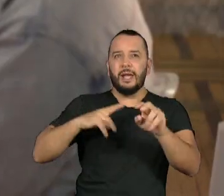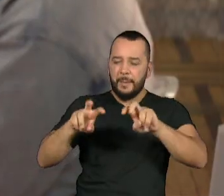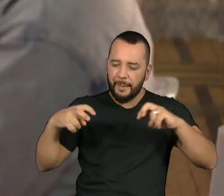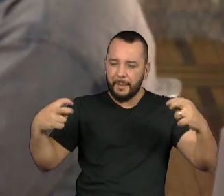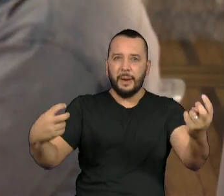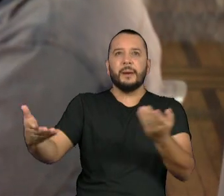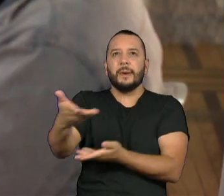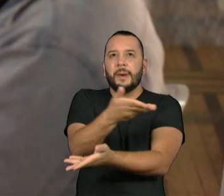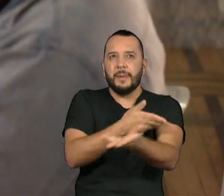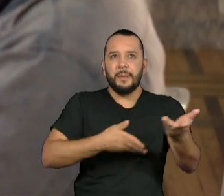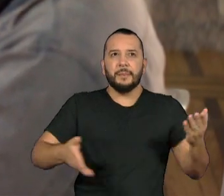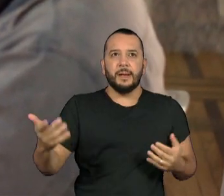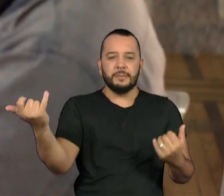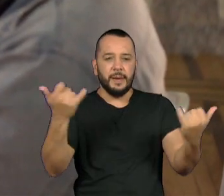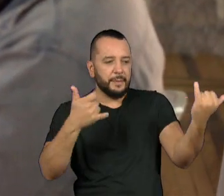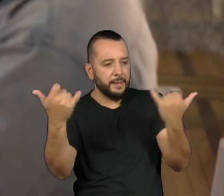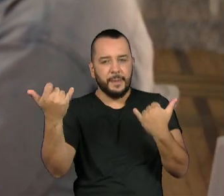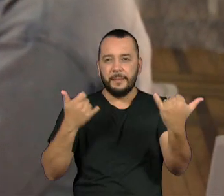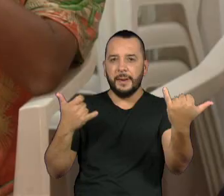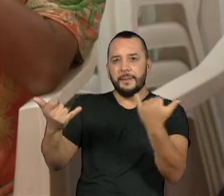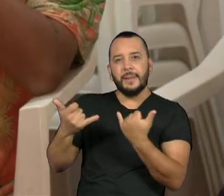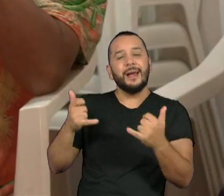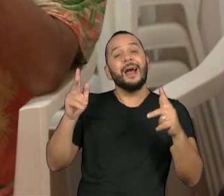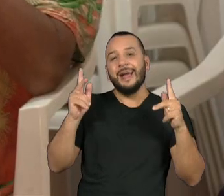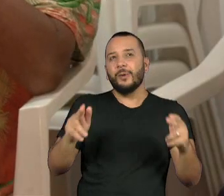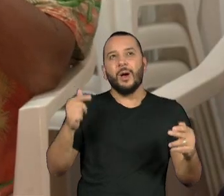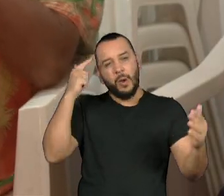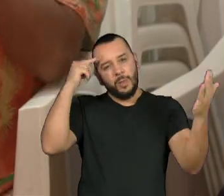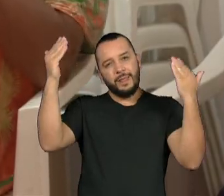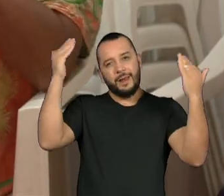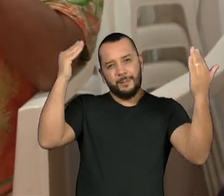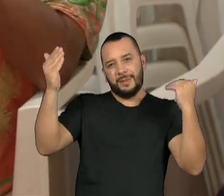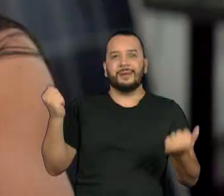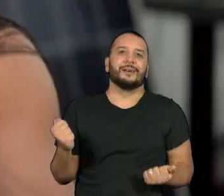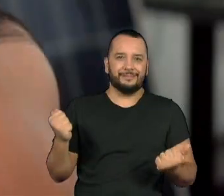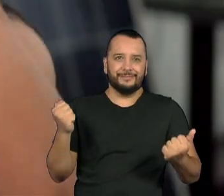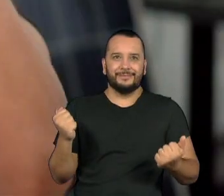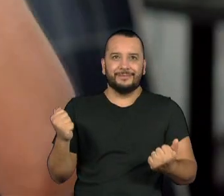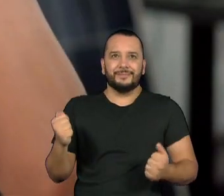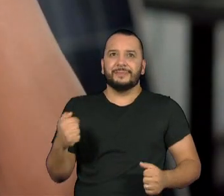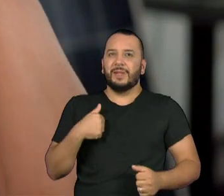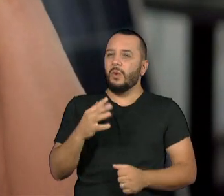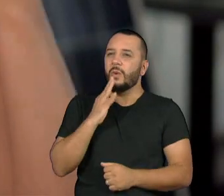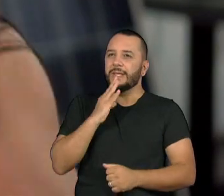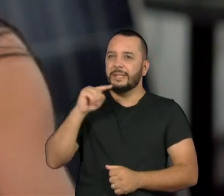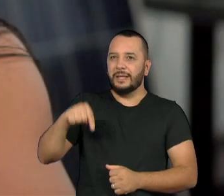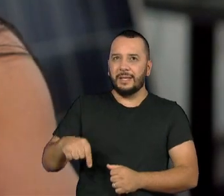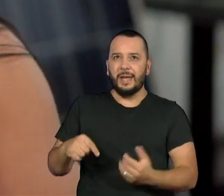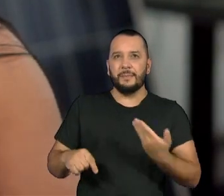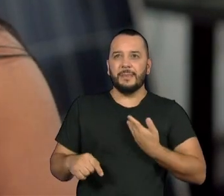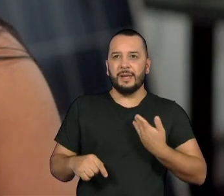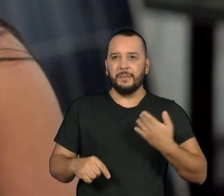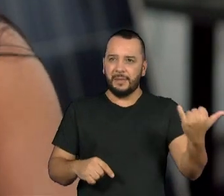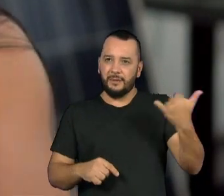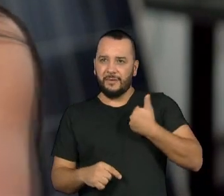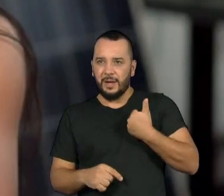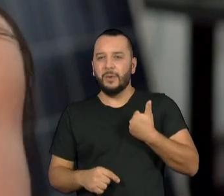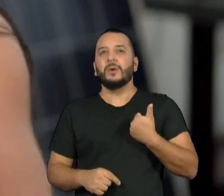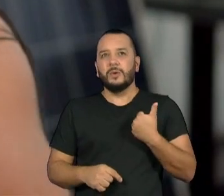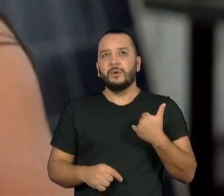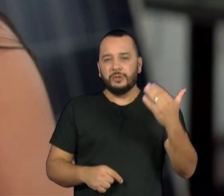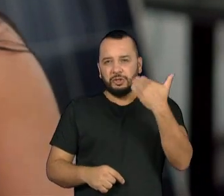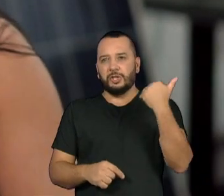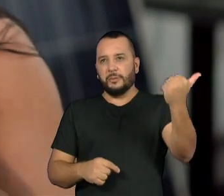escuta um pouco o outro. Um lugar de terapia, de cura. Eu conheci aqui através de uma amiga minha. A amiga minha me chamou,